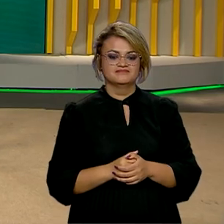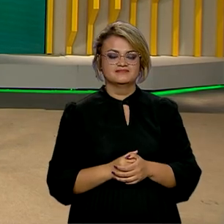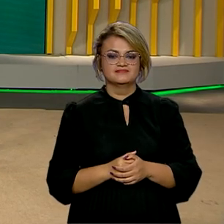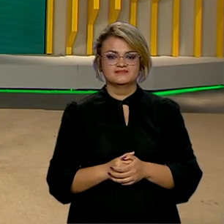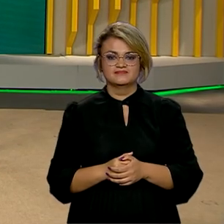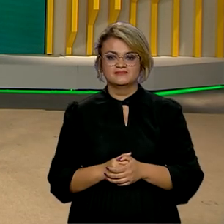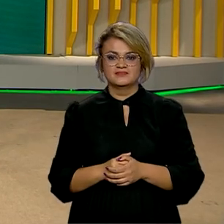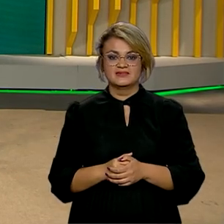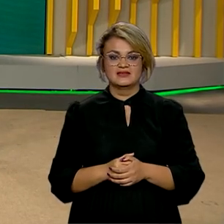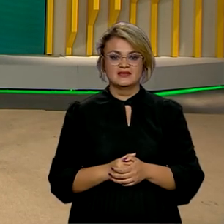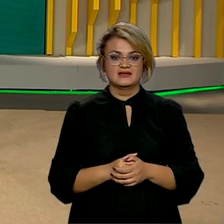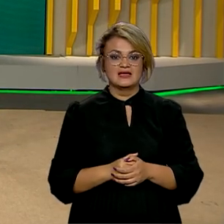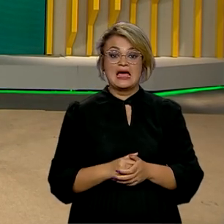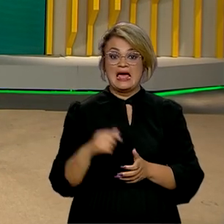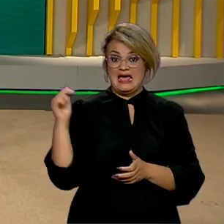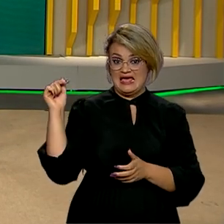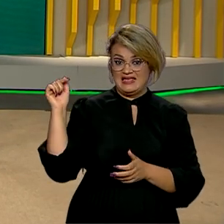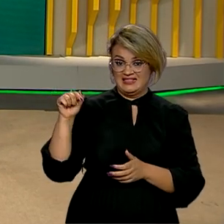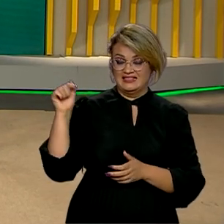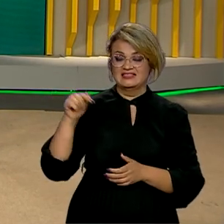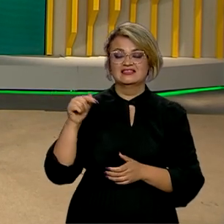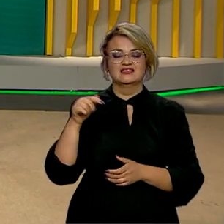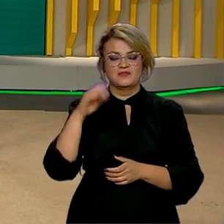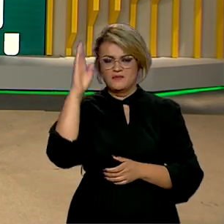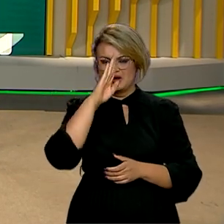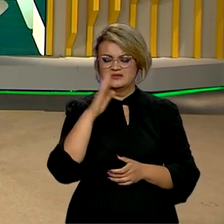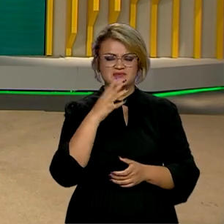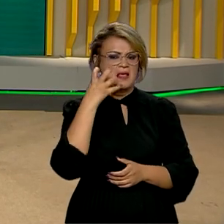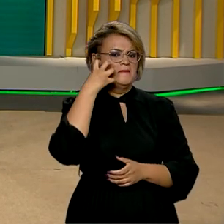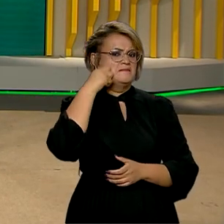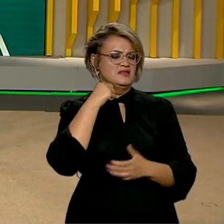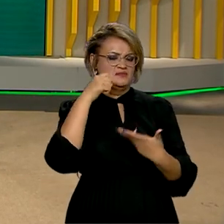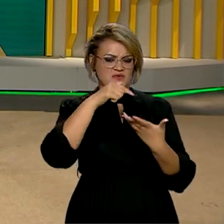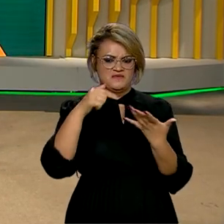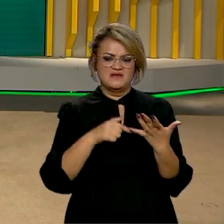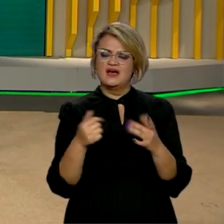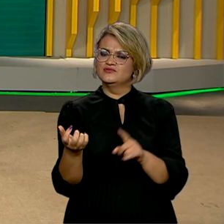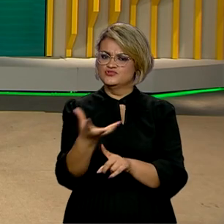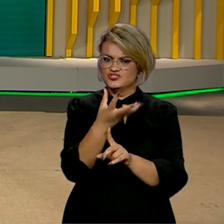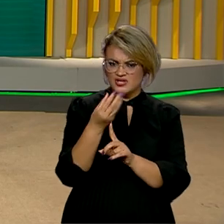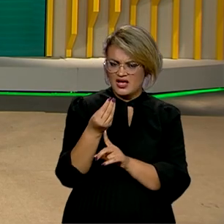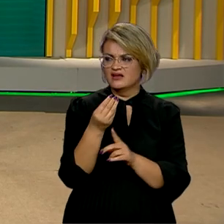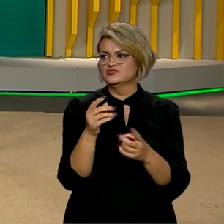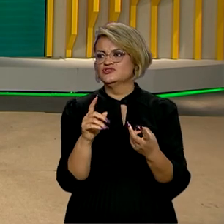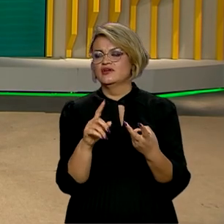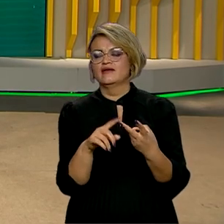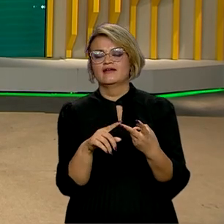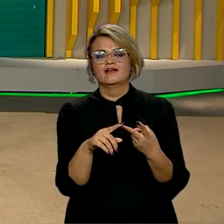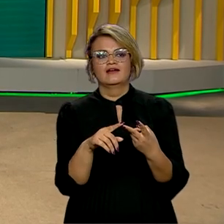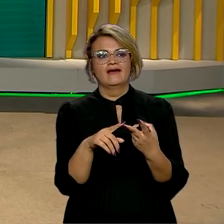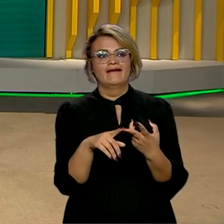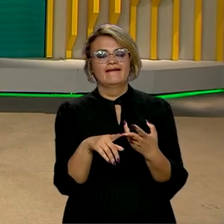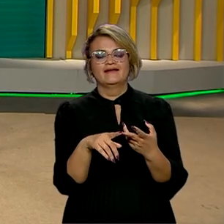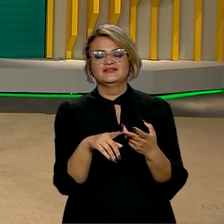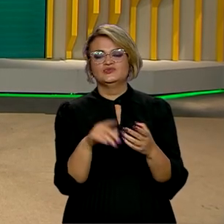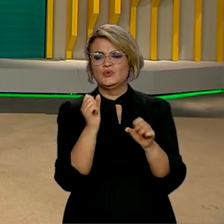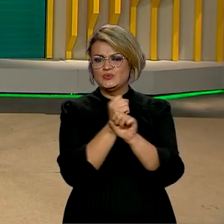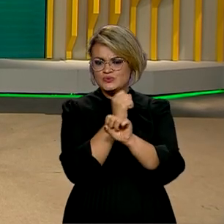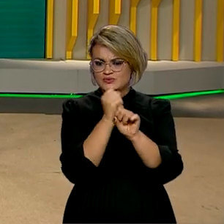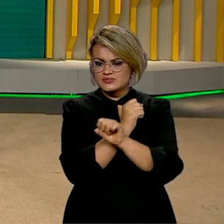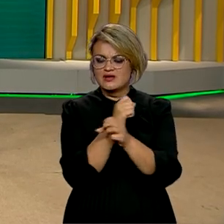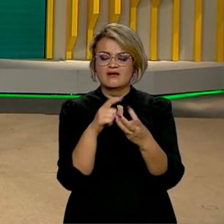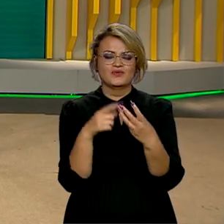Bom, que o Brasil tem um vasto patrimônio histórico e artístico, seja ele arquitetônico,